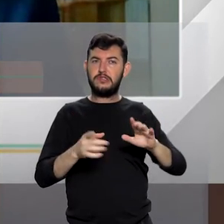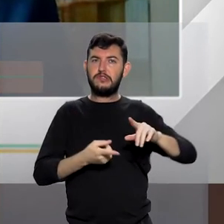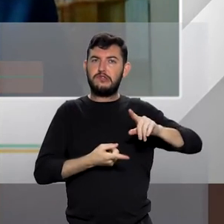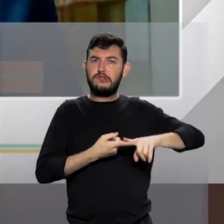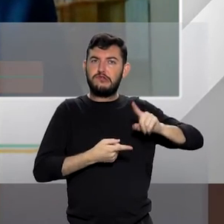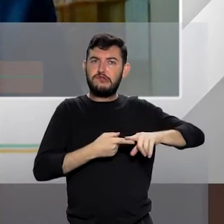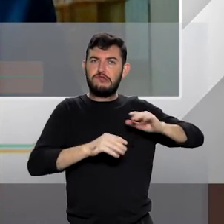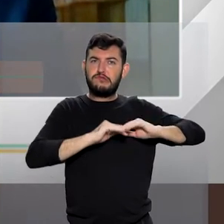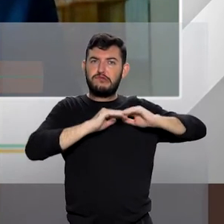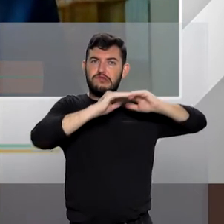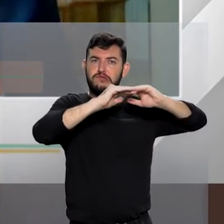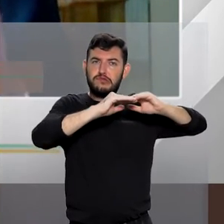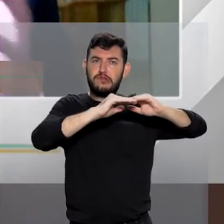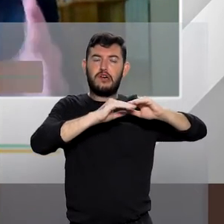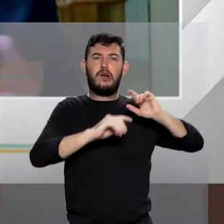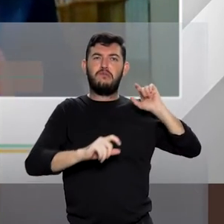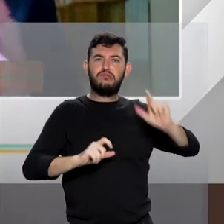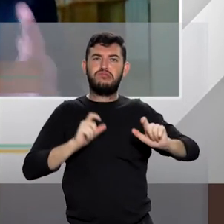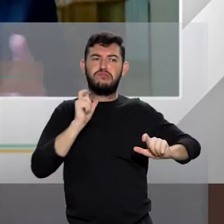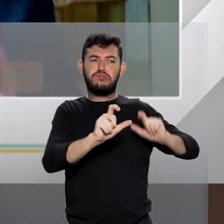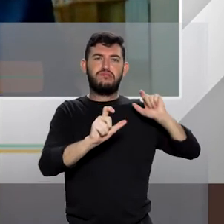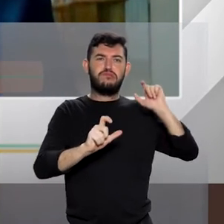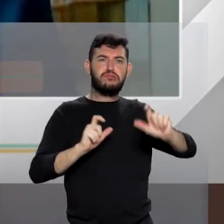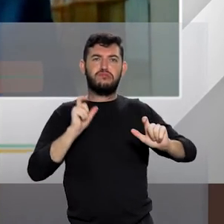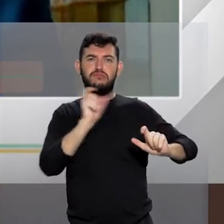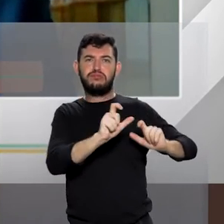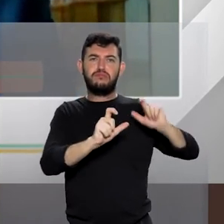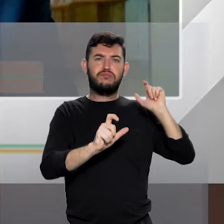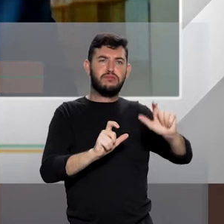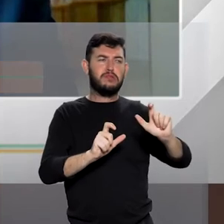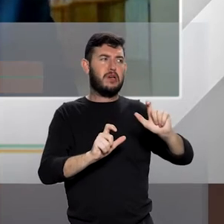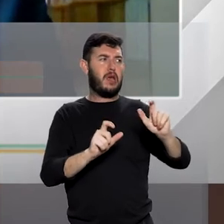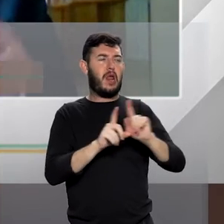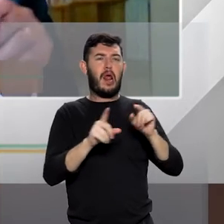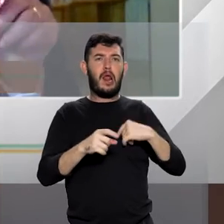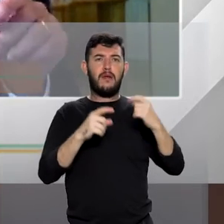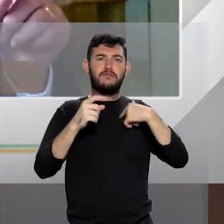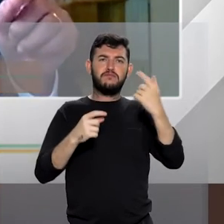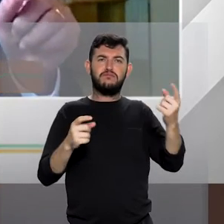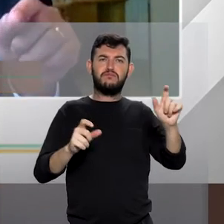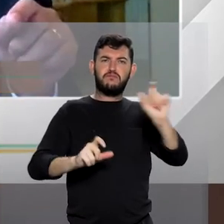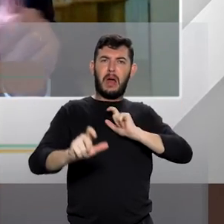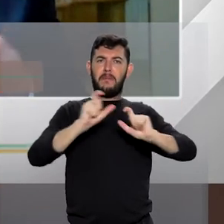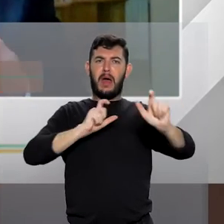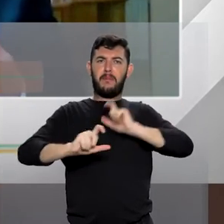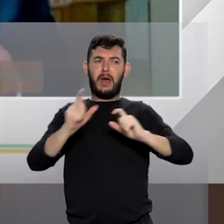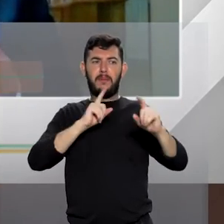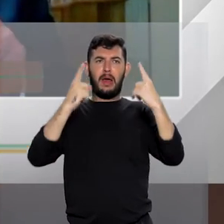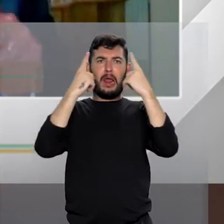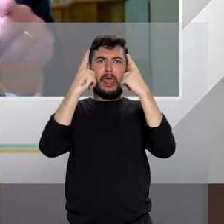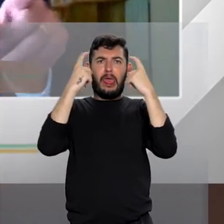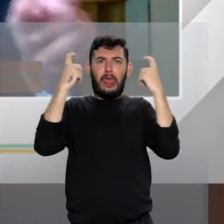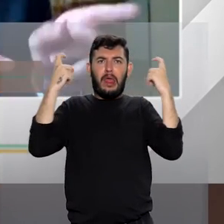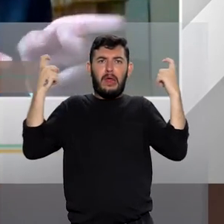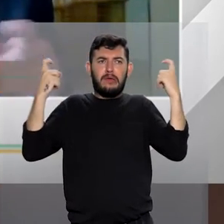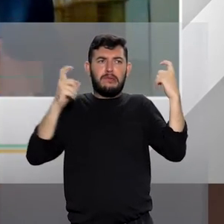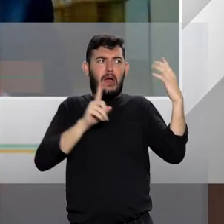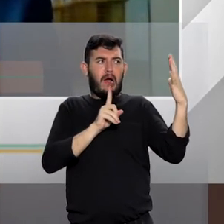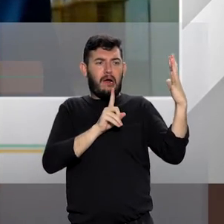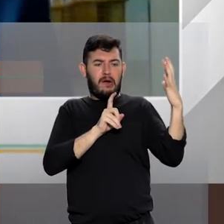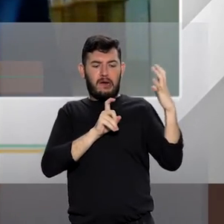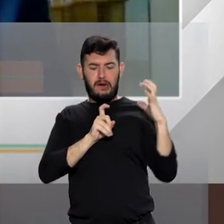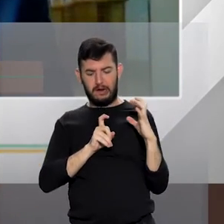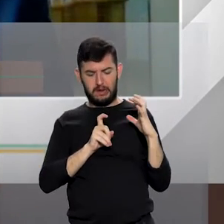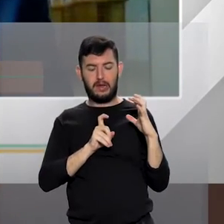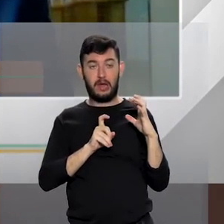verbais, uma forma ali de violência psicológica, nesses dois casos, a Lei Maria da Penha não alterou a